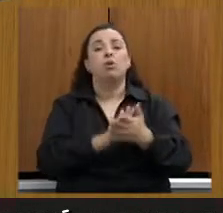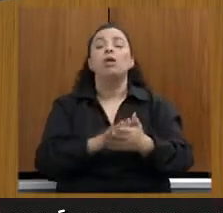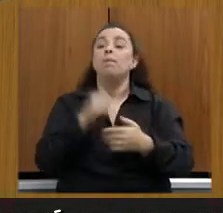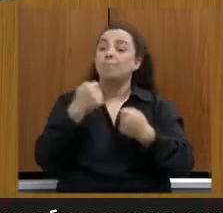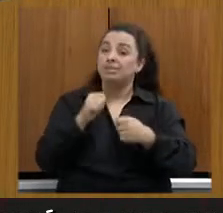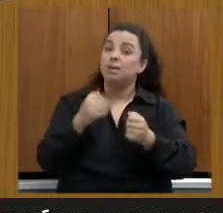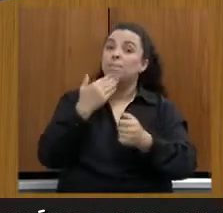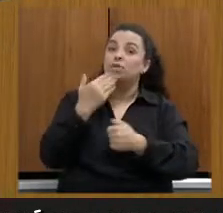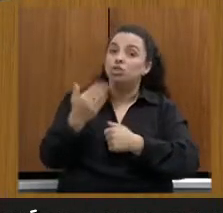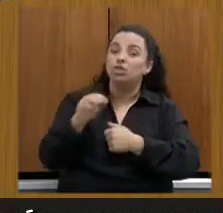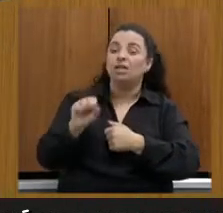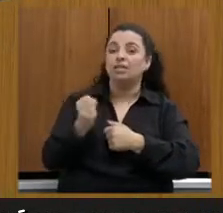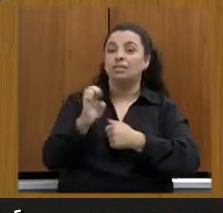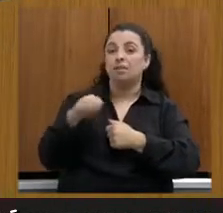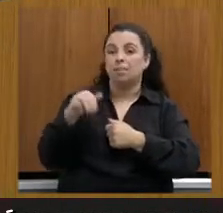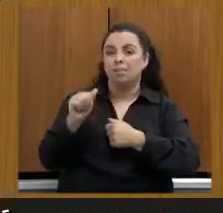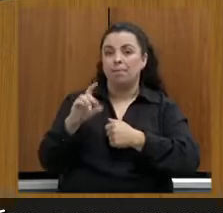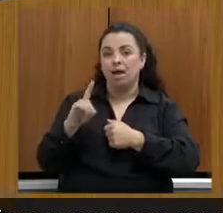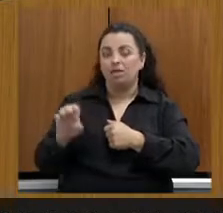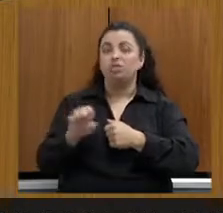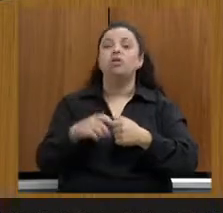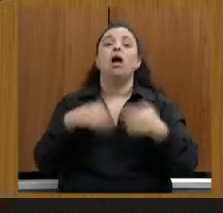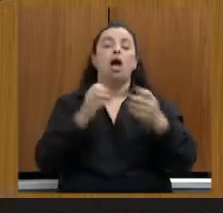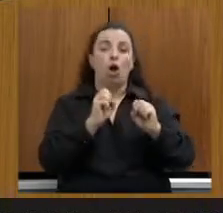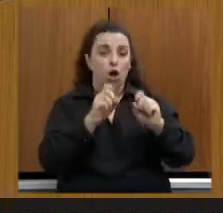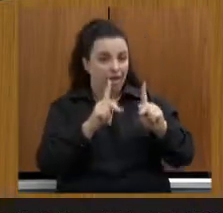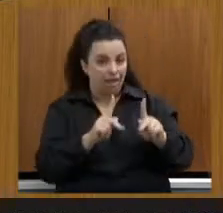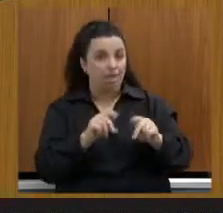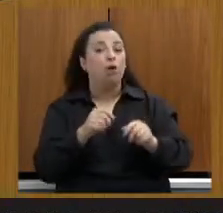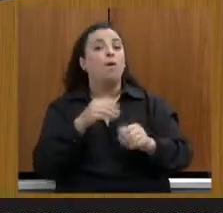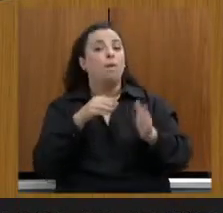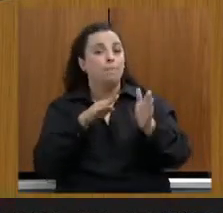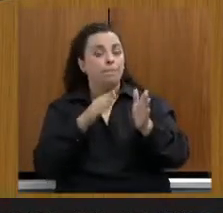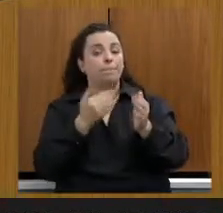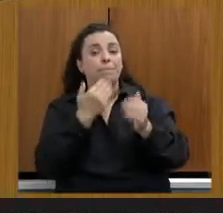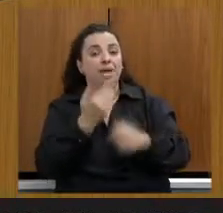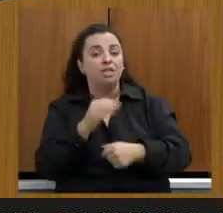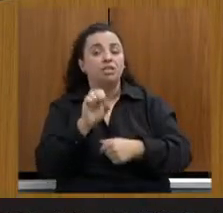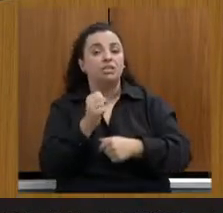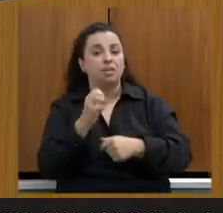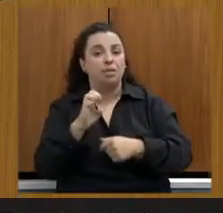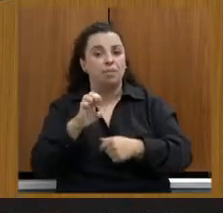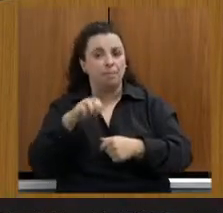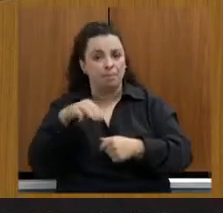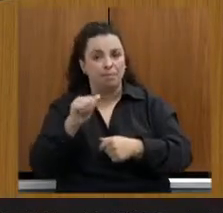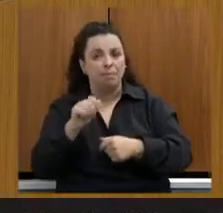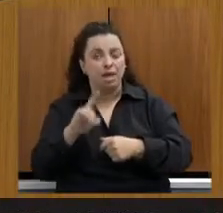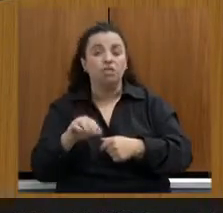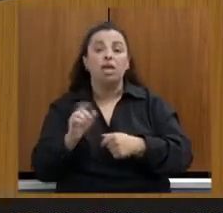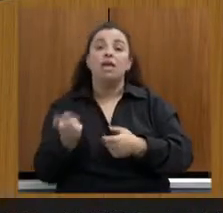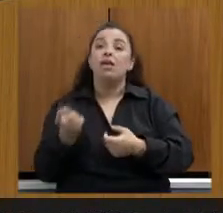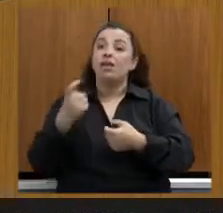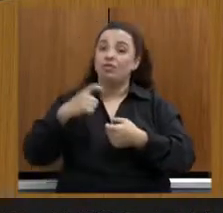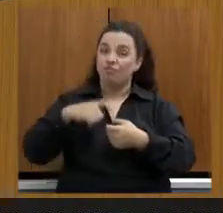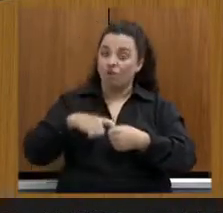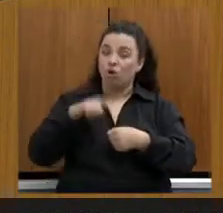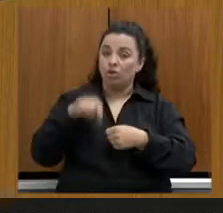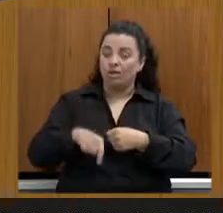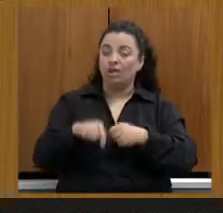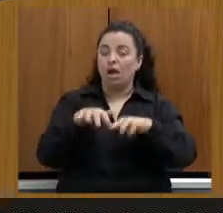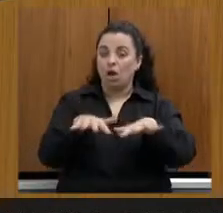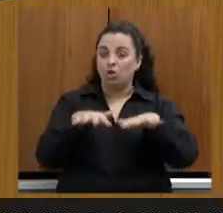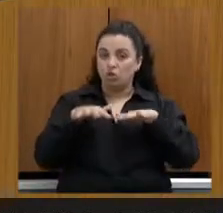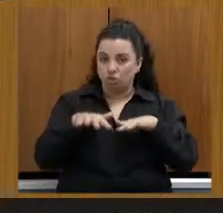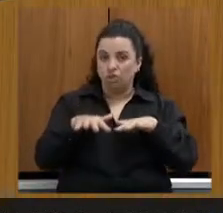Vamos. Vamos pedir a CEMAD e voltamos em audiência aqui. Aqui não, porque não é na Assembleia Fiscaliza. E